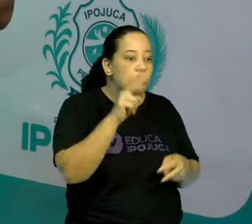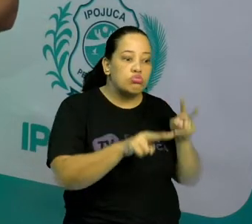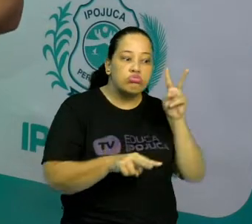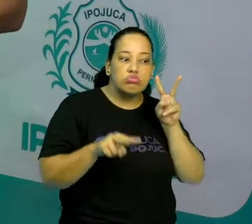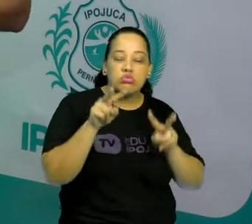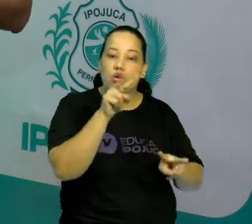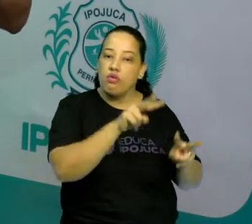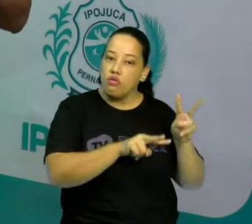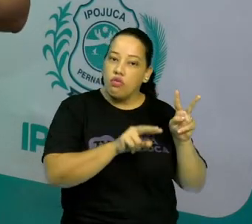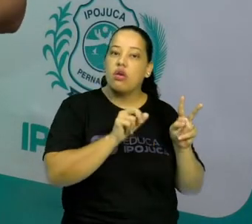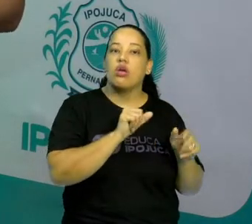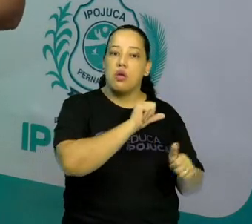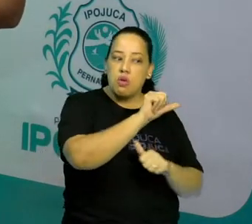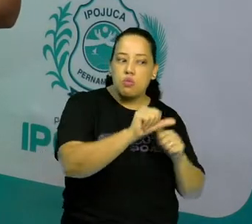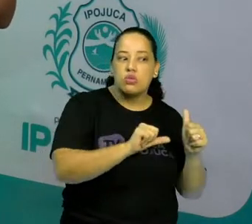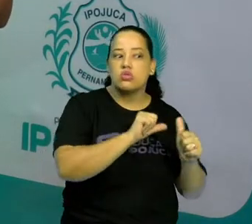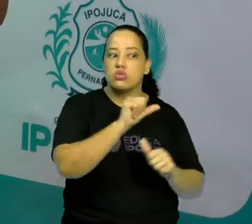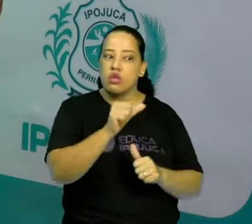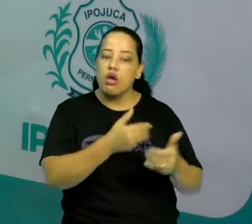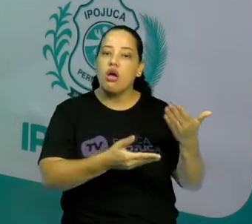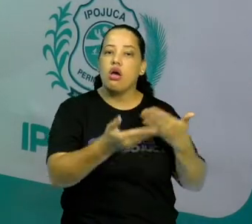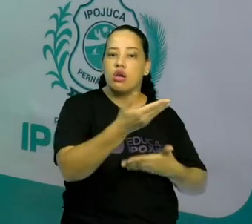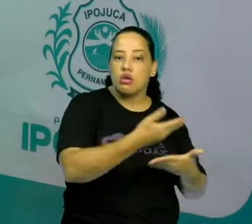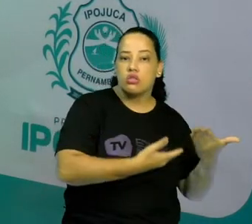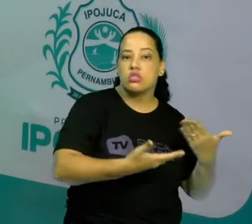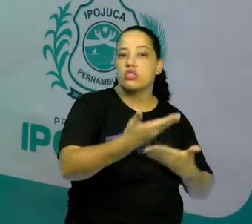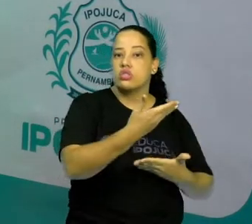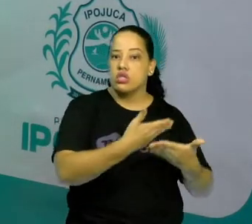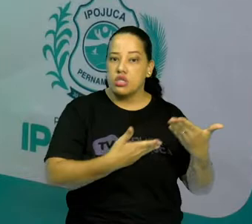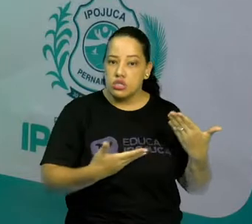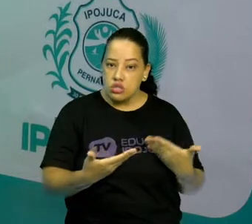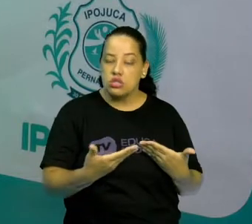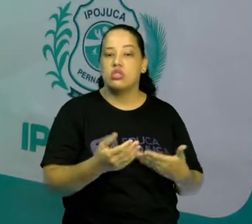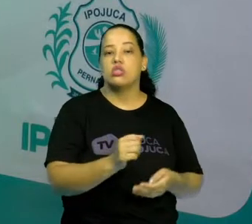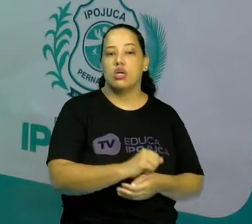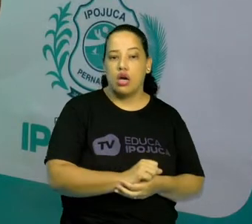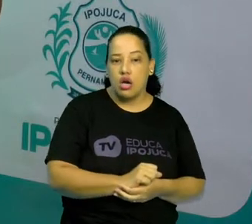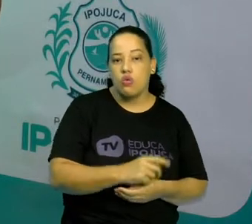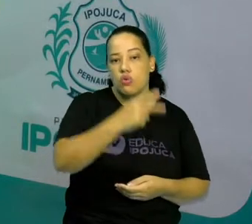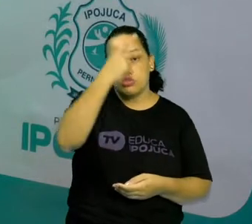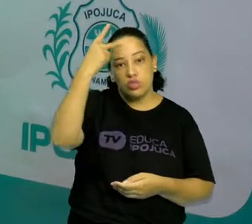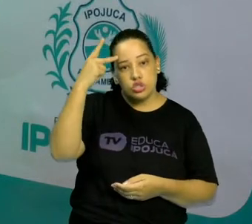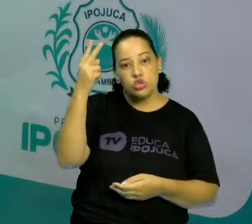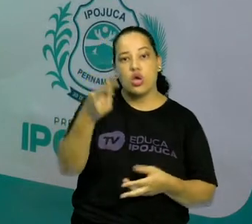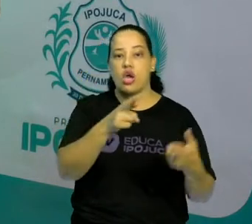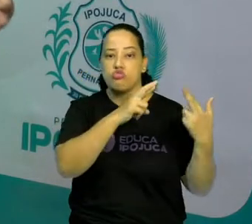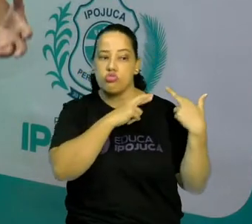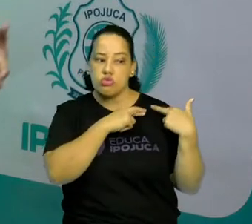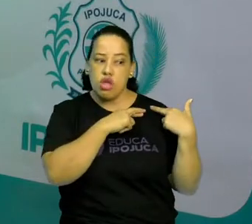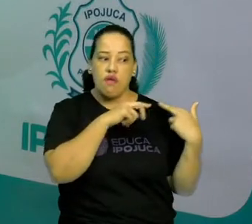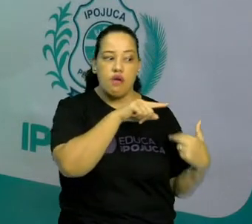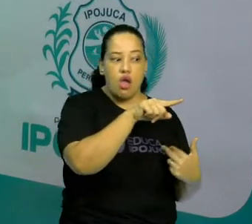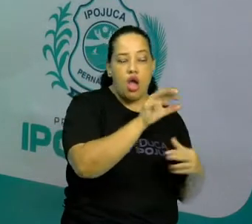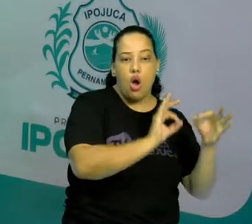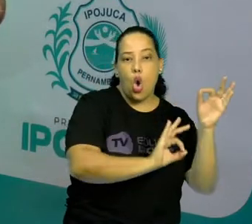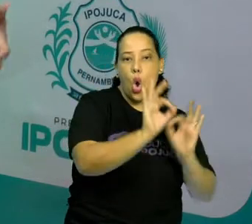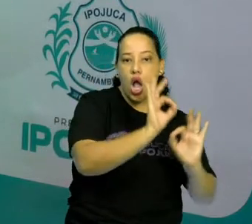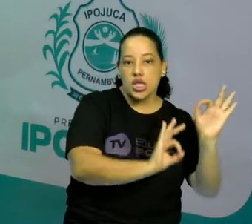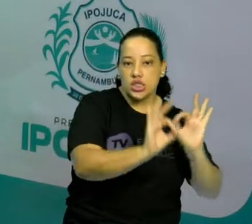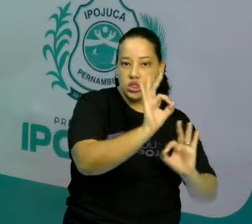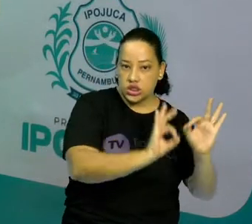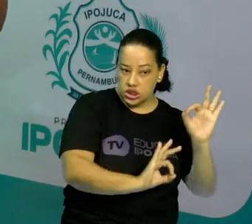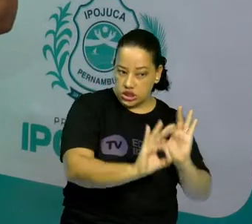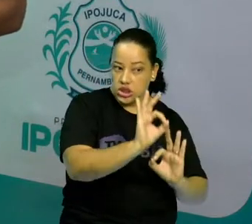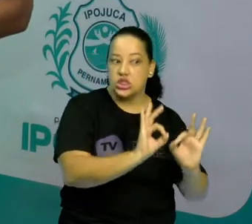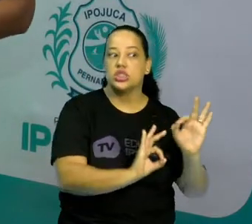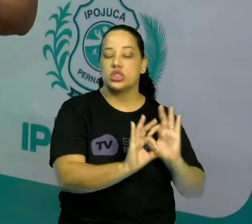gente pode vir a fazer, de negociação, com as autoridades, com as pessoas responsáveis por organizar e